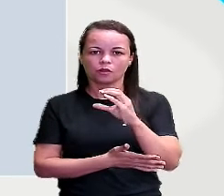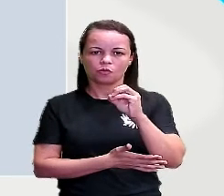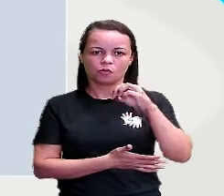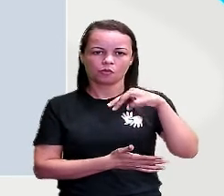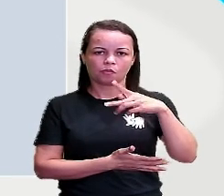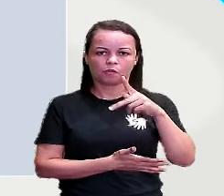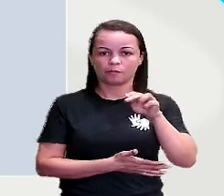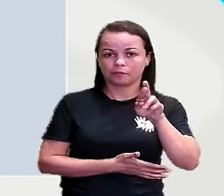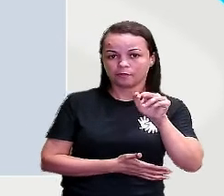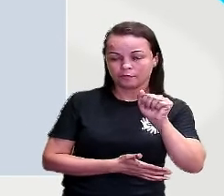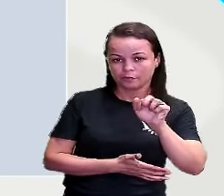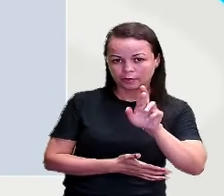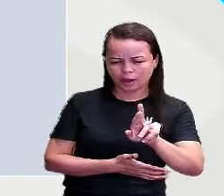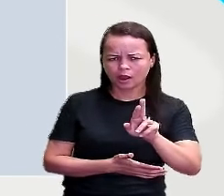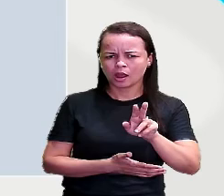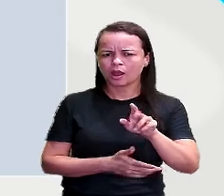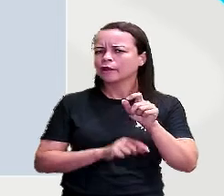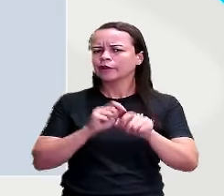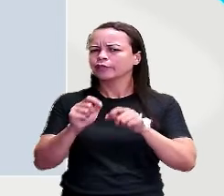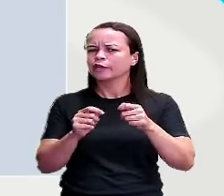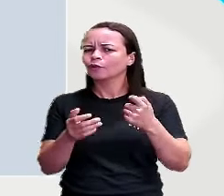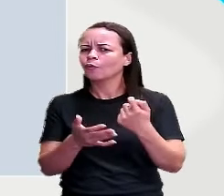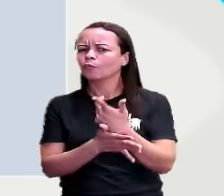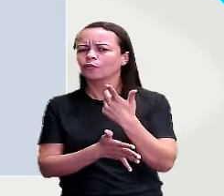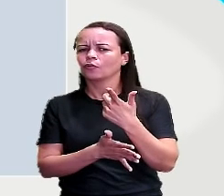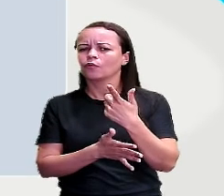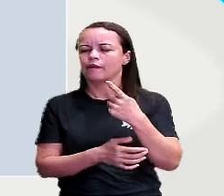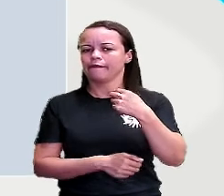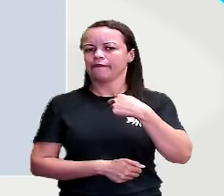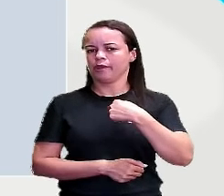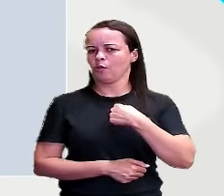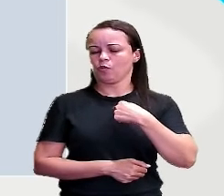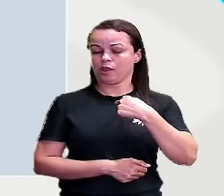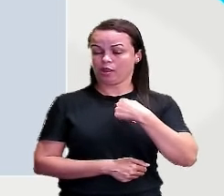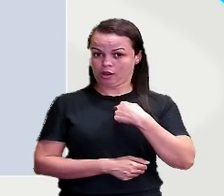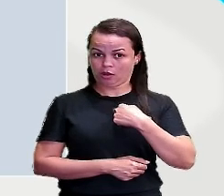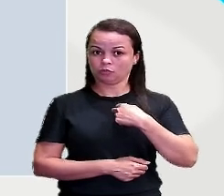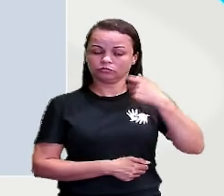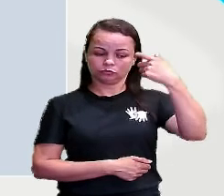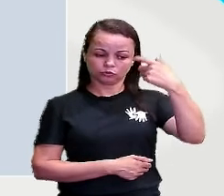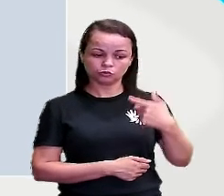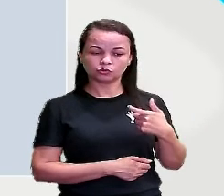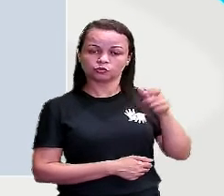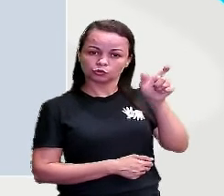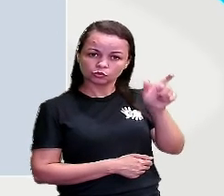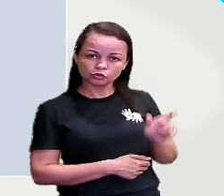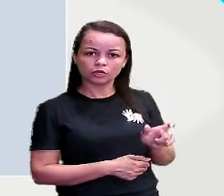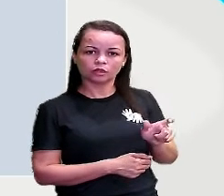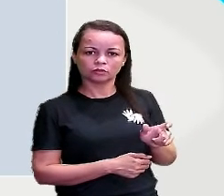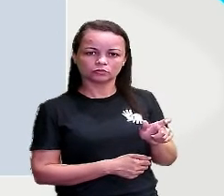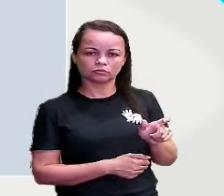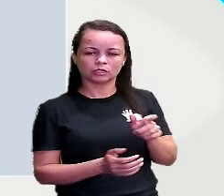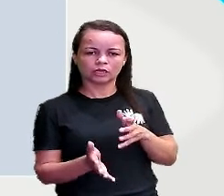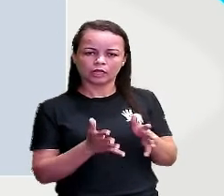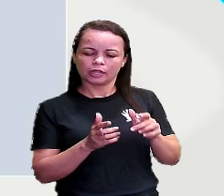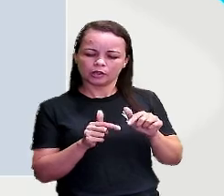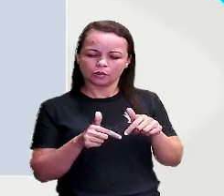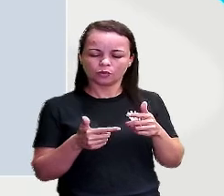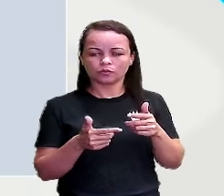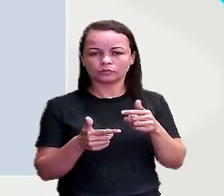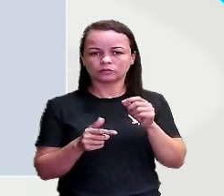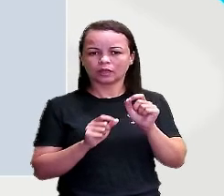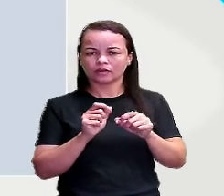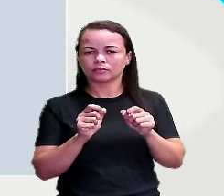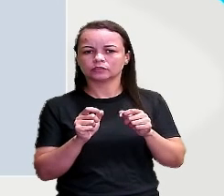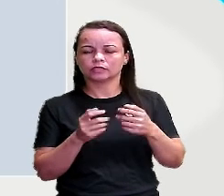Eu. Portanto, eu é o sujeito. Então esse sujeito ali é agente, porque ele que está executando a ação. No caso, eu